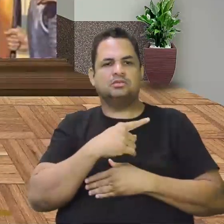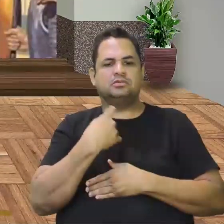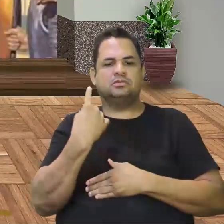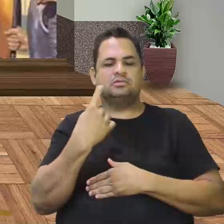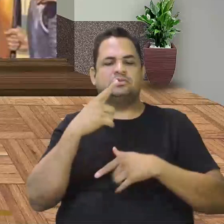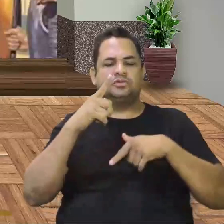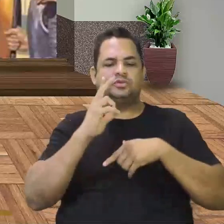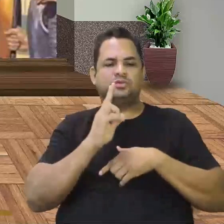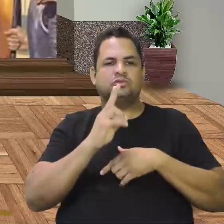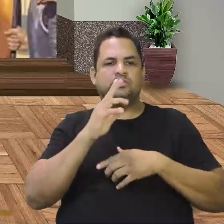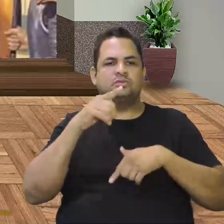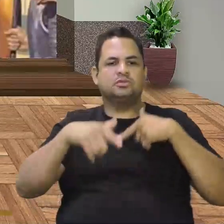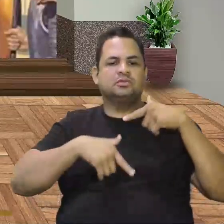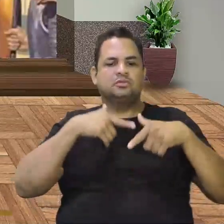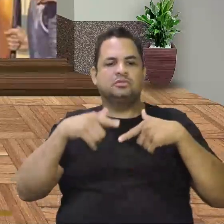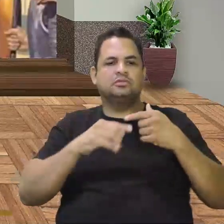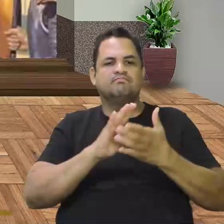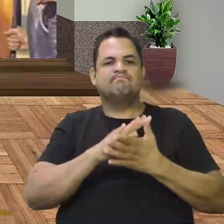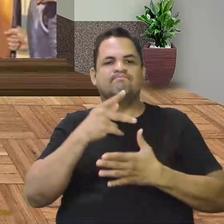governo.